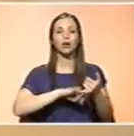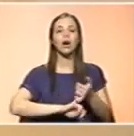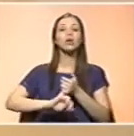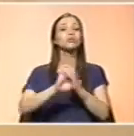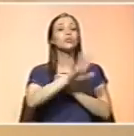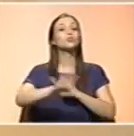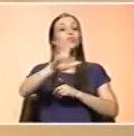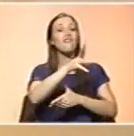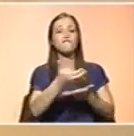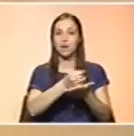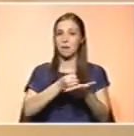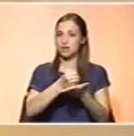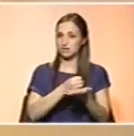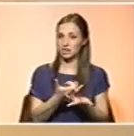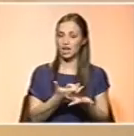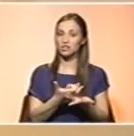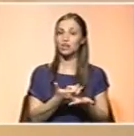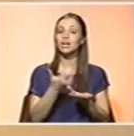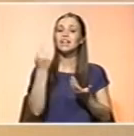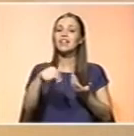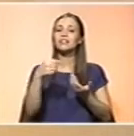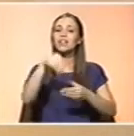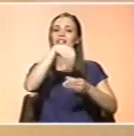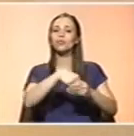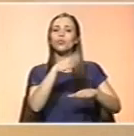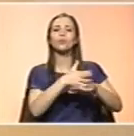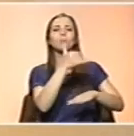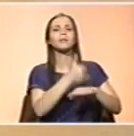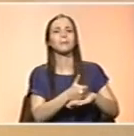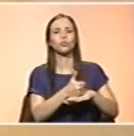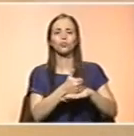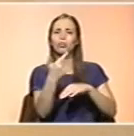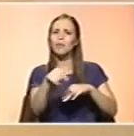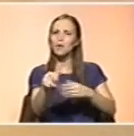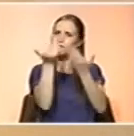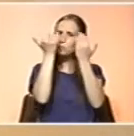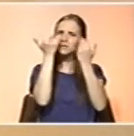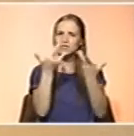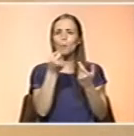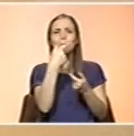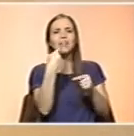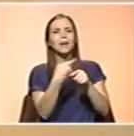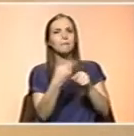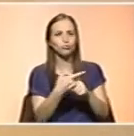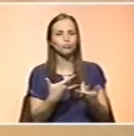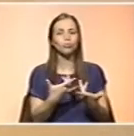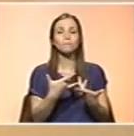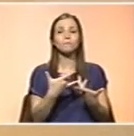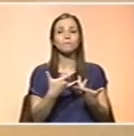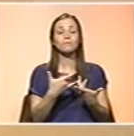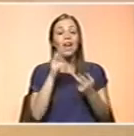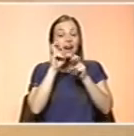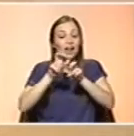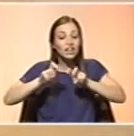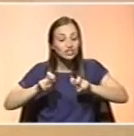Farmácias tem um departamento de Centro de Informação do Medicamento que analisa o dossiê dos suplementos